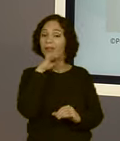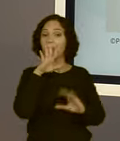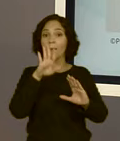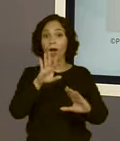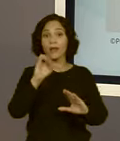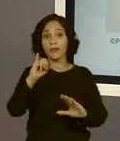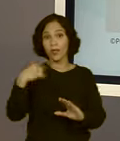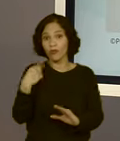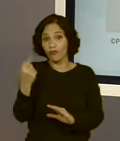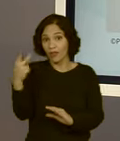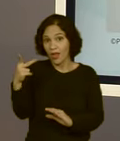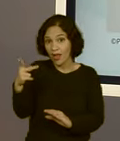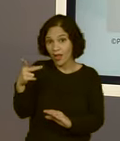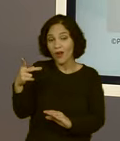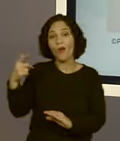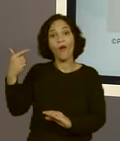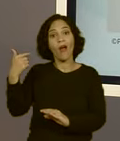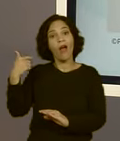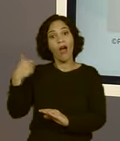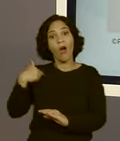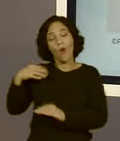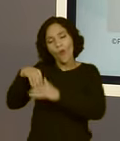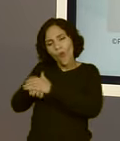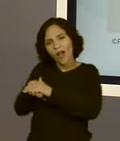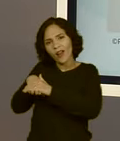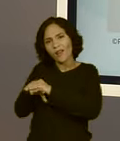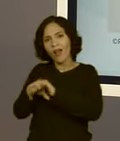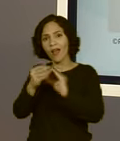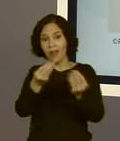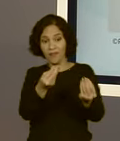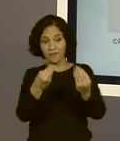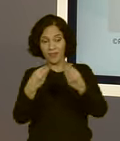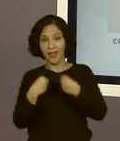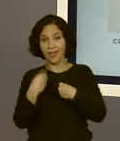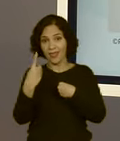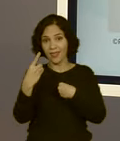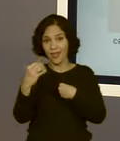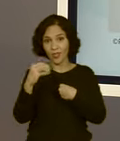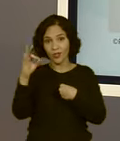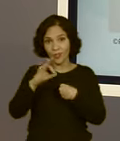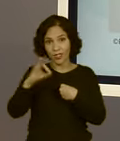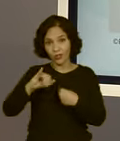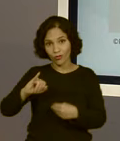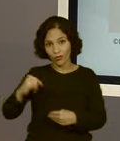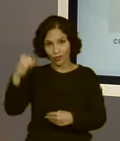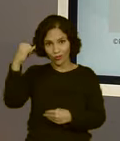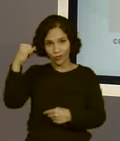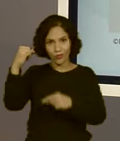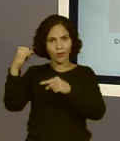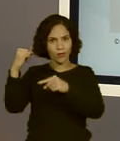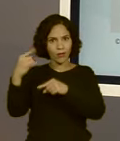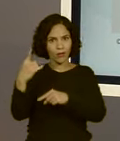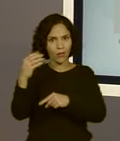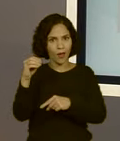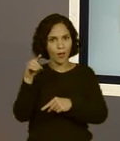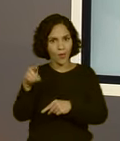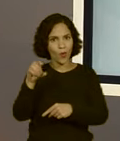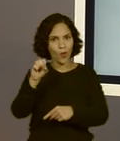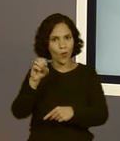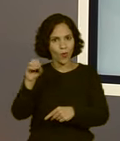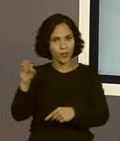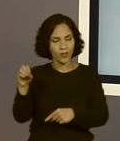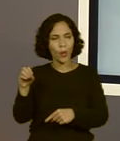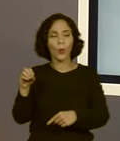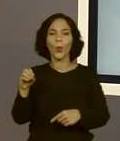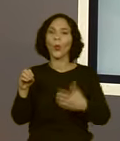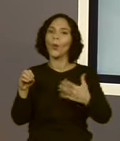ruim. Mas se eu pegar esse dinheiro aqui e eles me derem 10% de juros em cima dele, por exemplo, desses 10.800 aí,